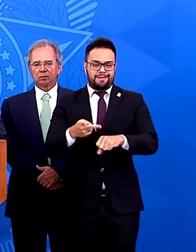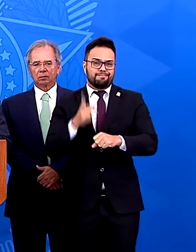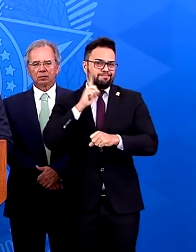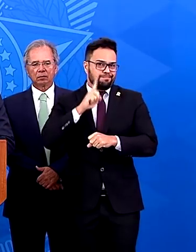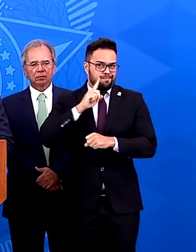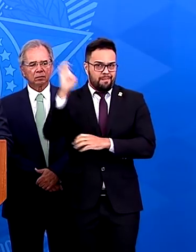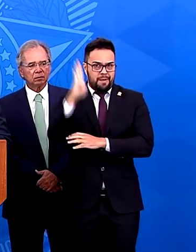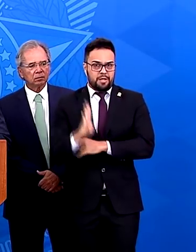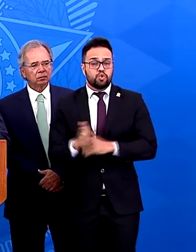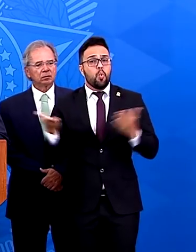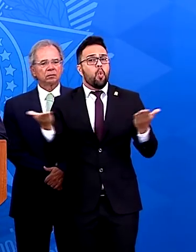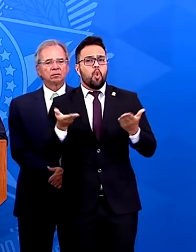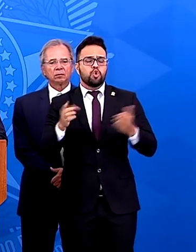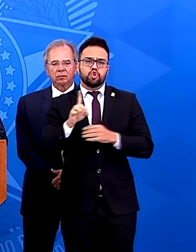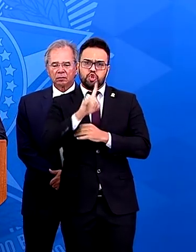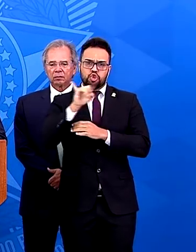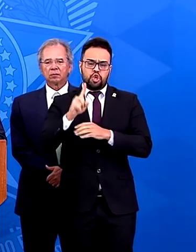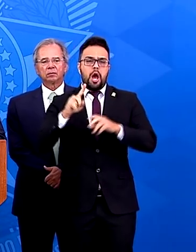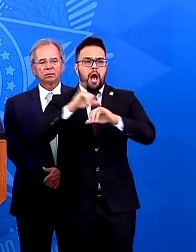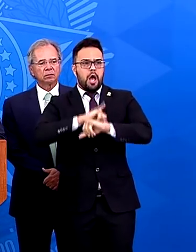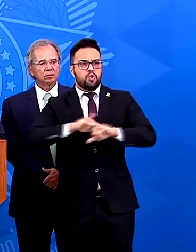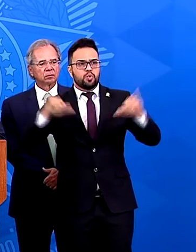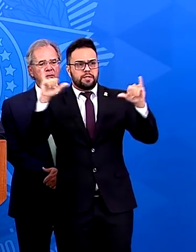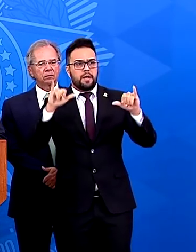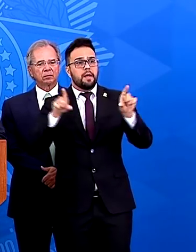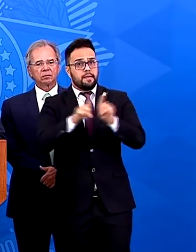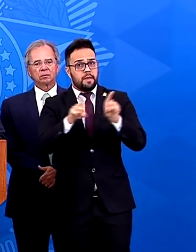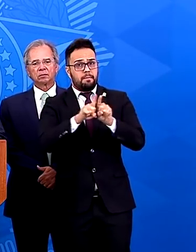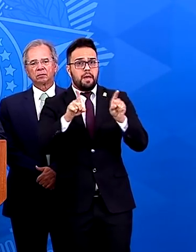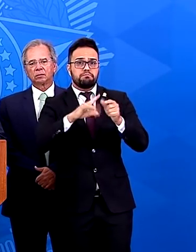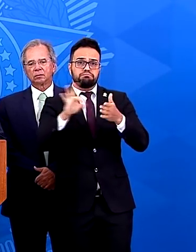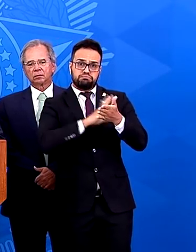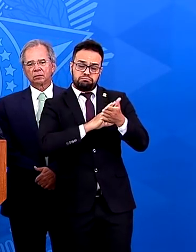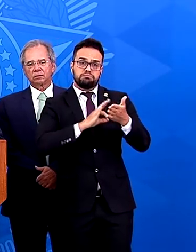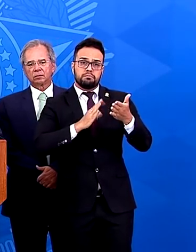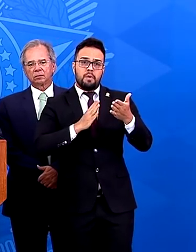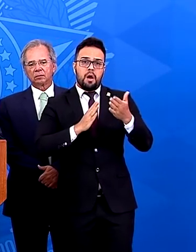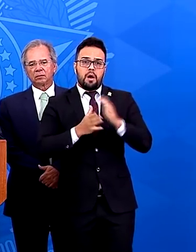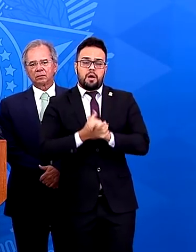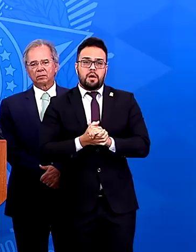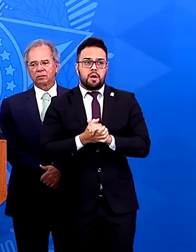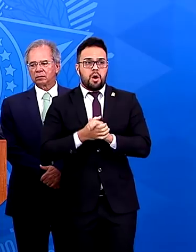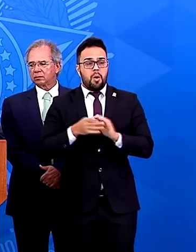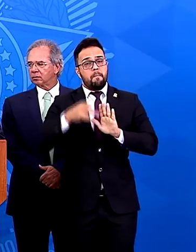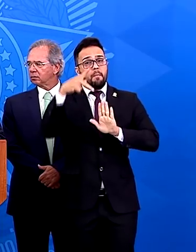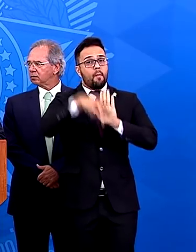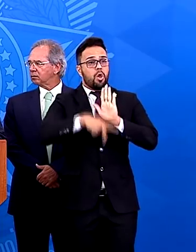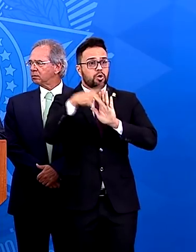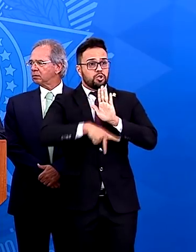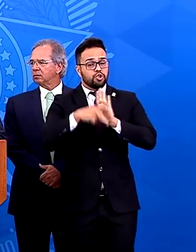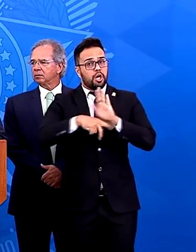No dia de hoje, anunciaremos também a sanção do projeto do auxílio emergencial,